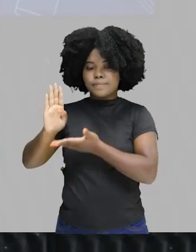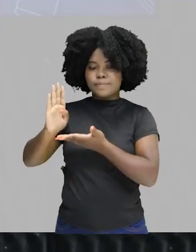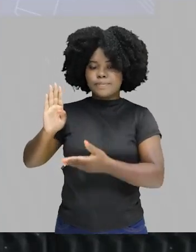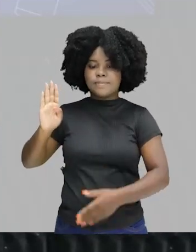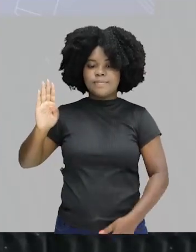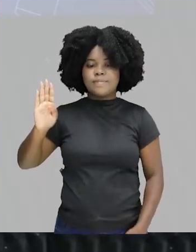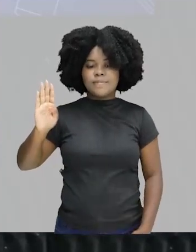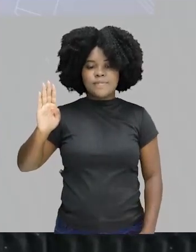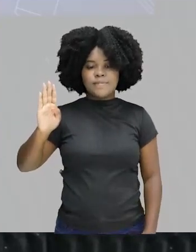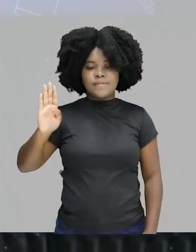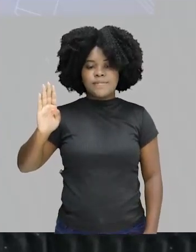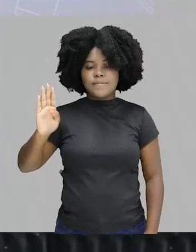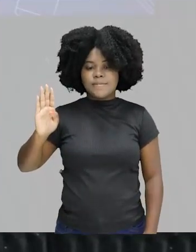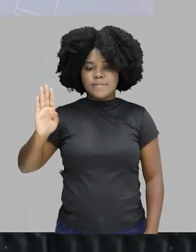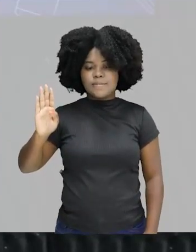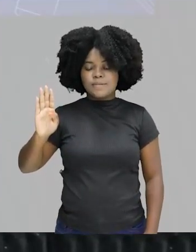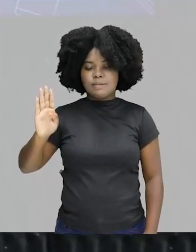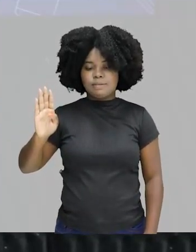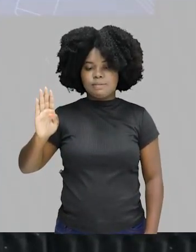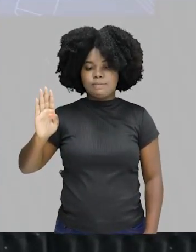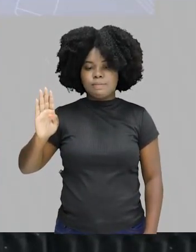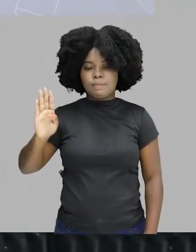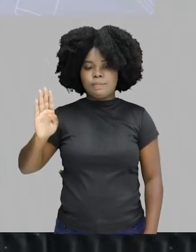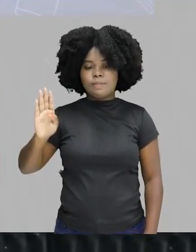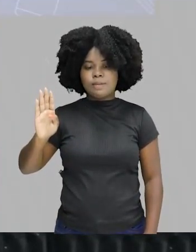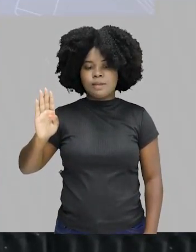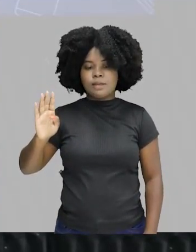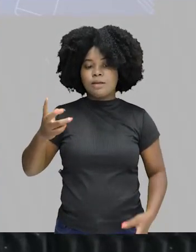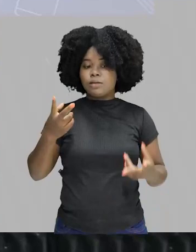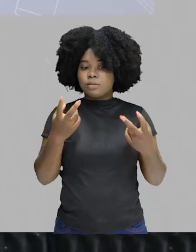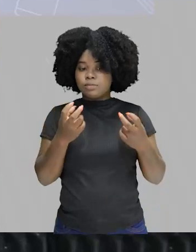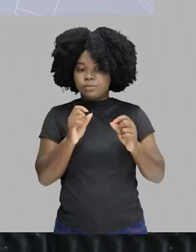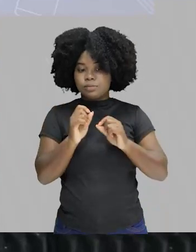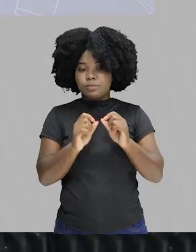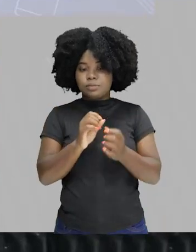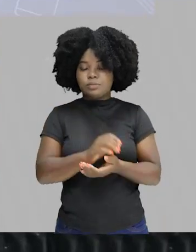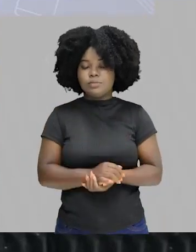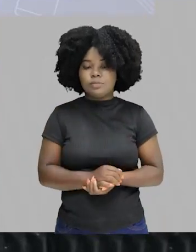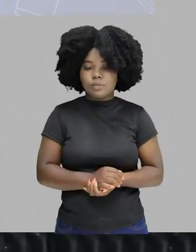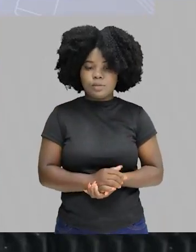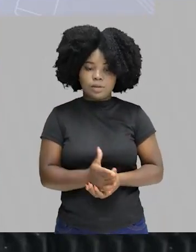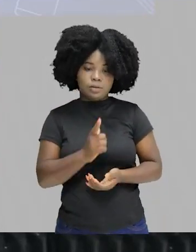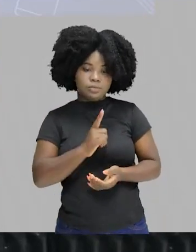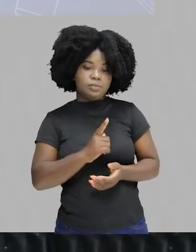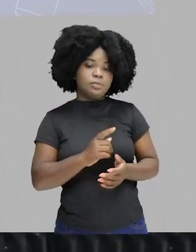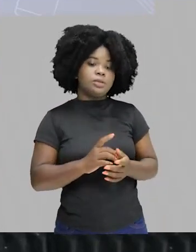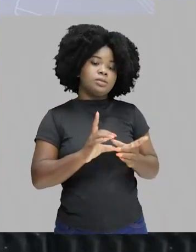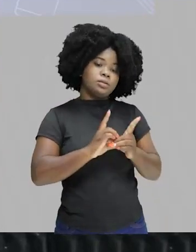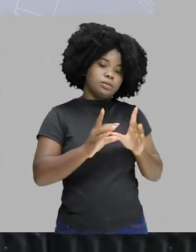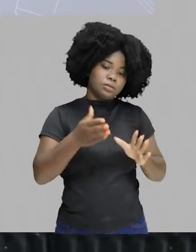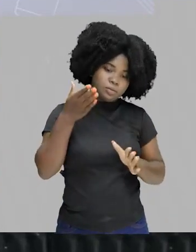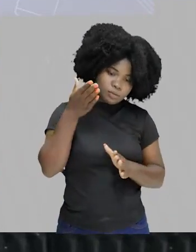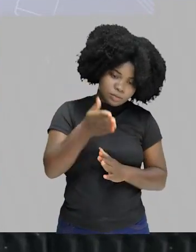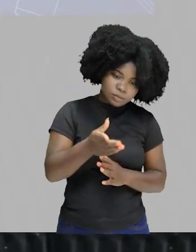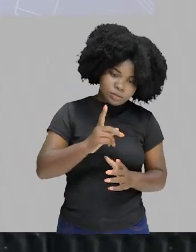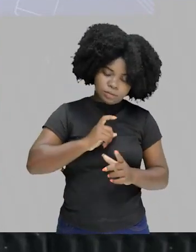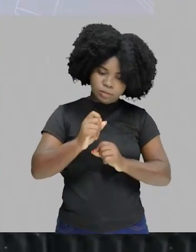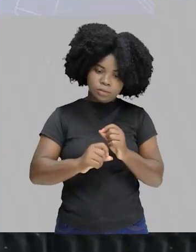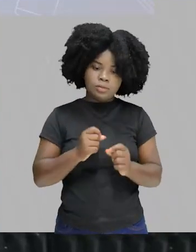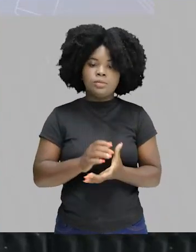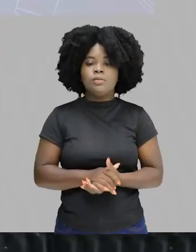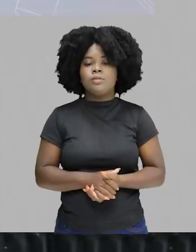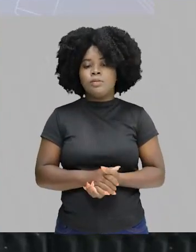bola. Então, a sugestão aqui é que a gente possa perceber que quando nós temos uma democracia direta, nós temos essa